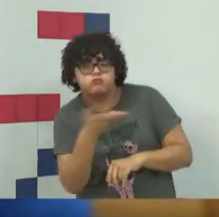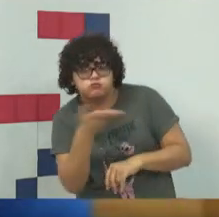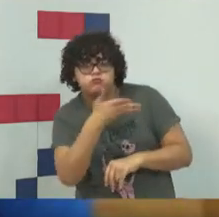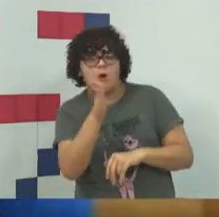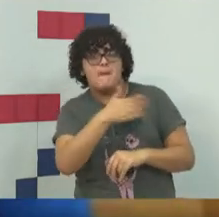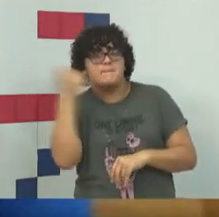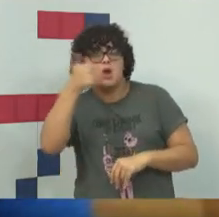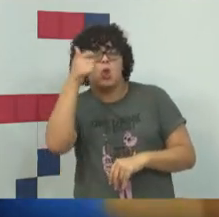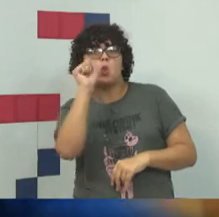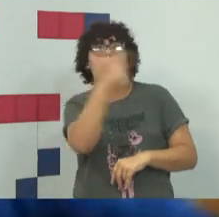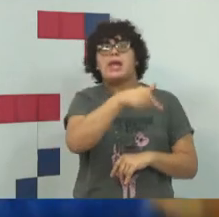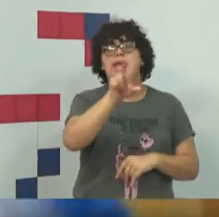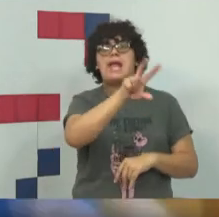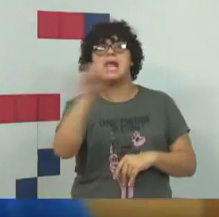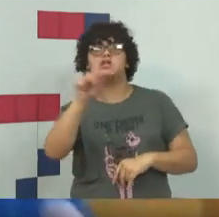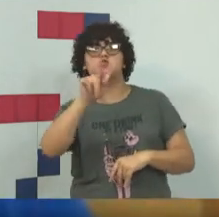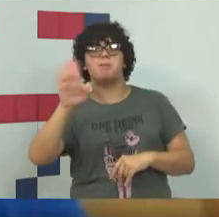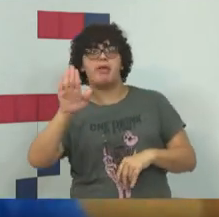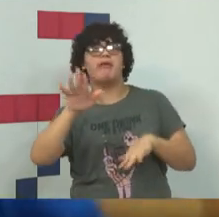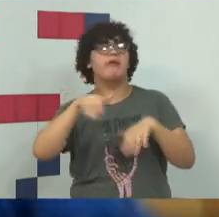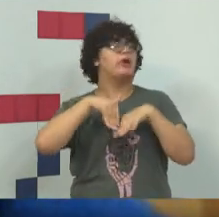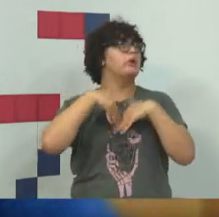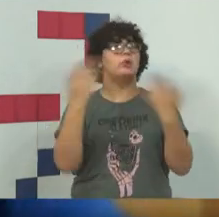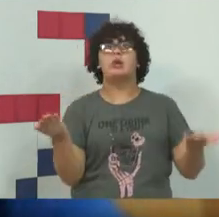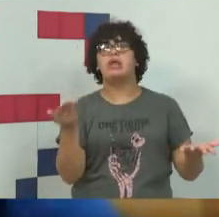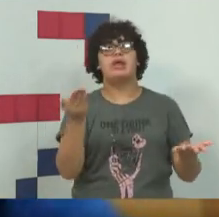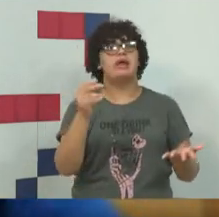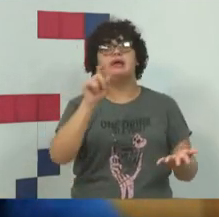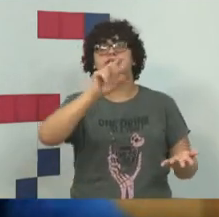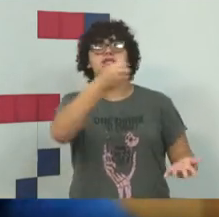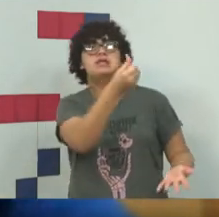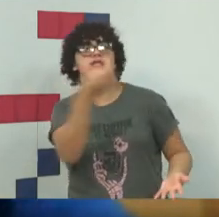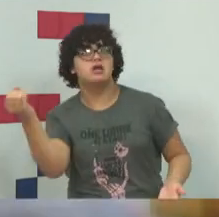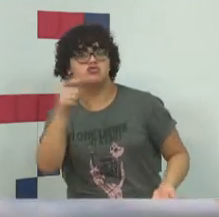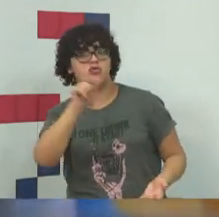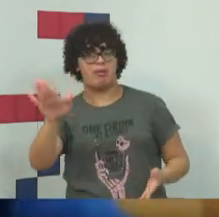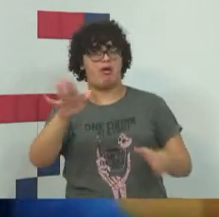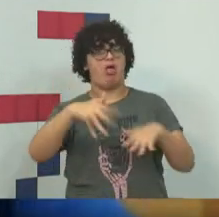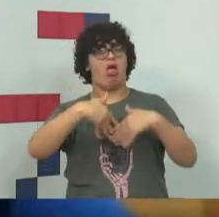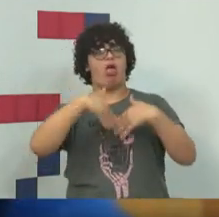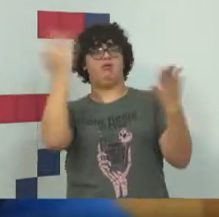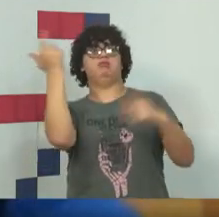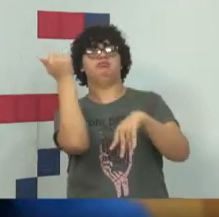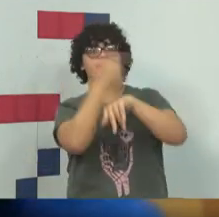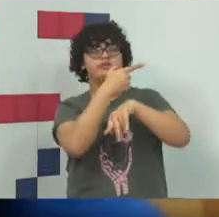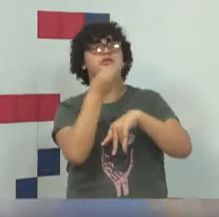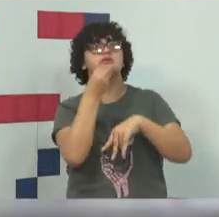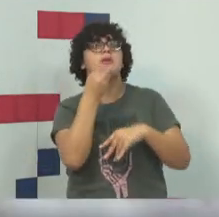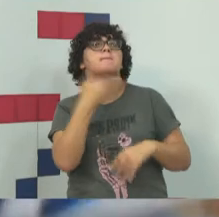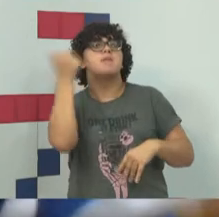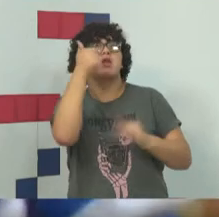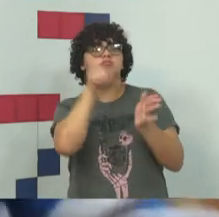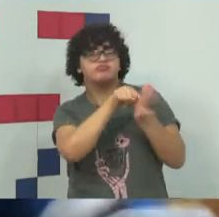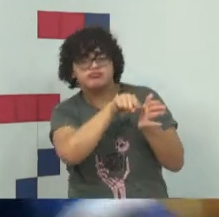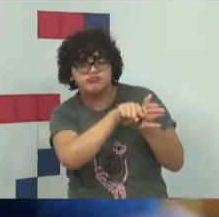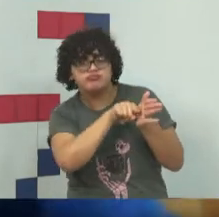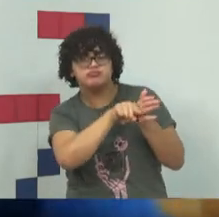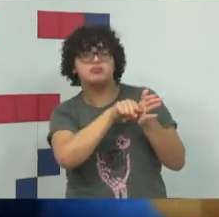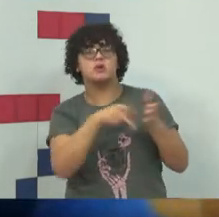vez melhor tende a aumentar à medida que as pessoas trabalham de casa e que isso não volte ao patamar pré